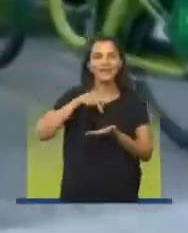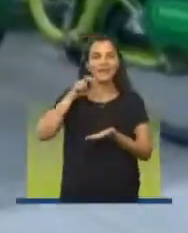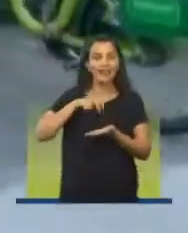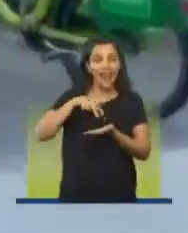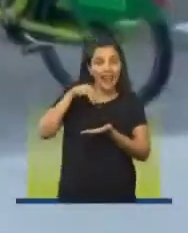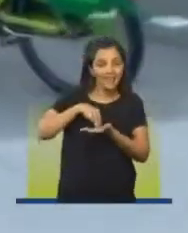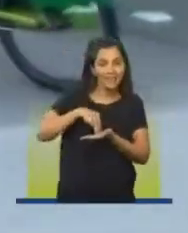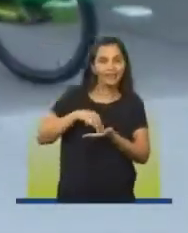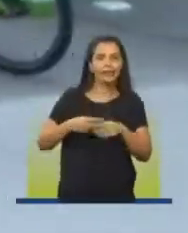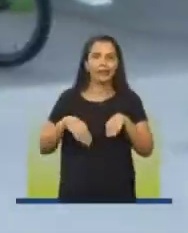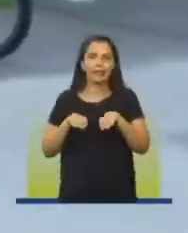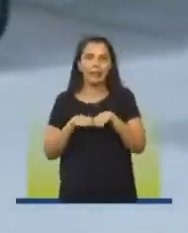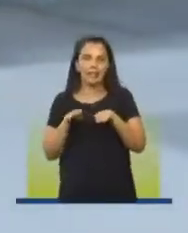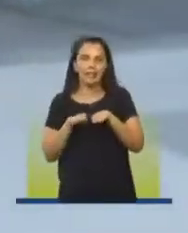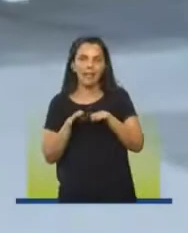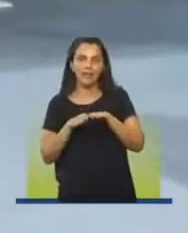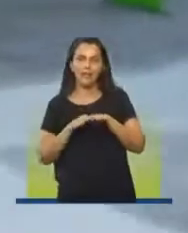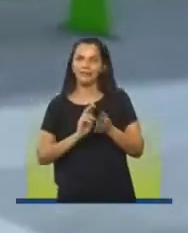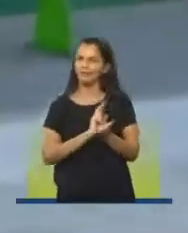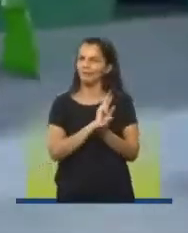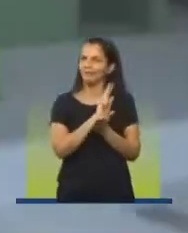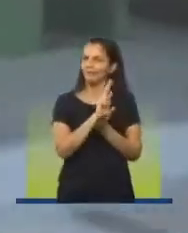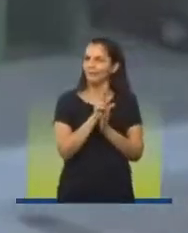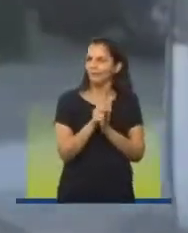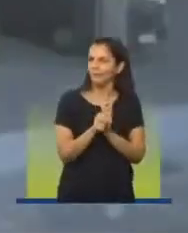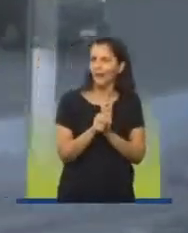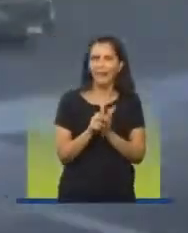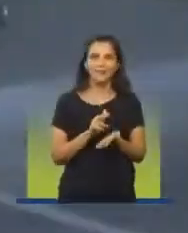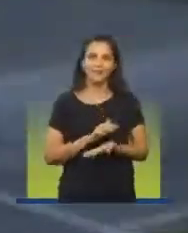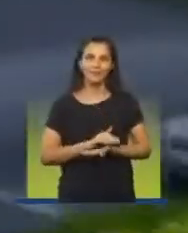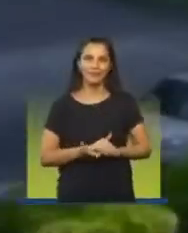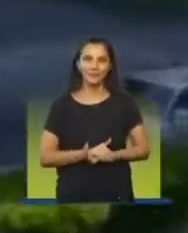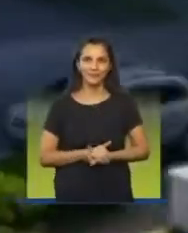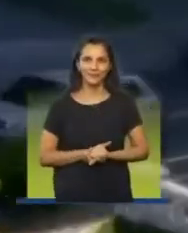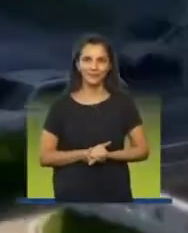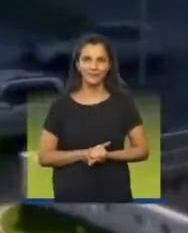fechado e espaço de sobra para diversas modalidades.